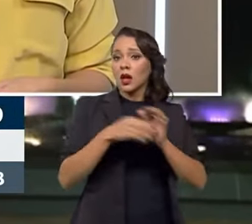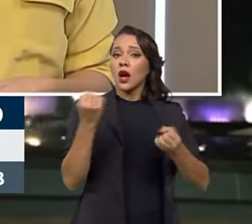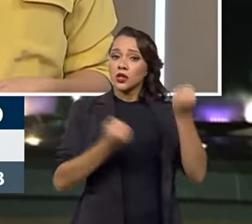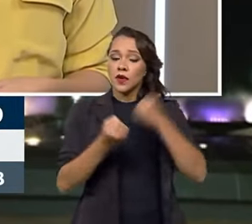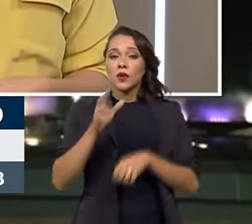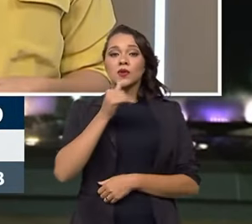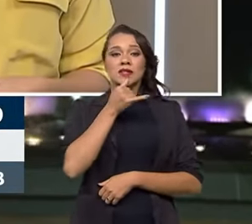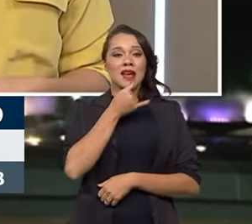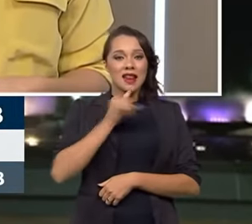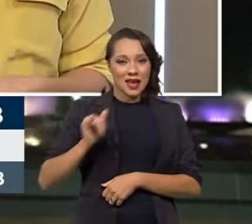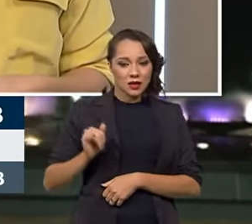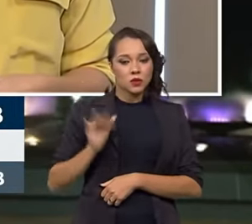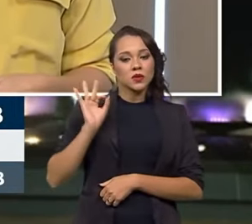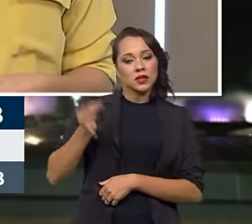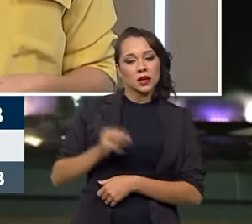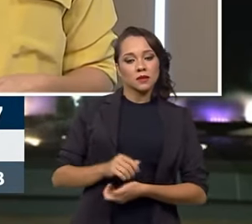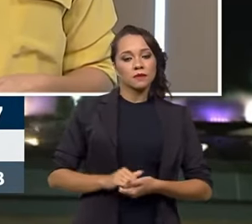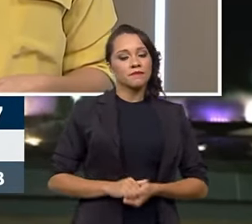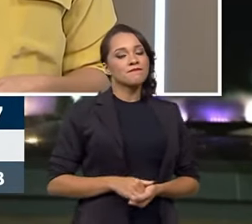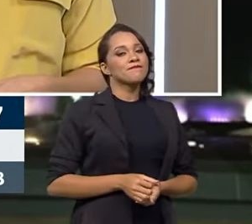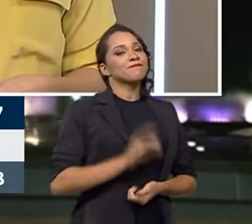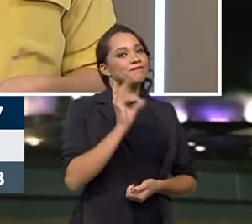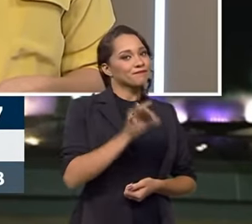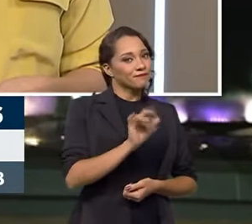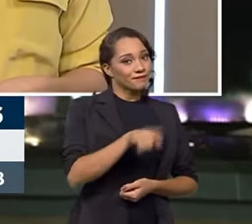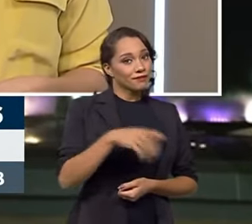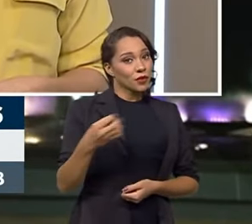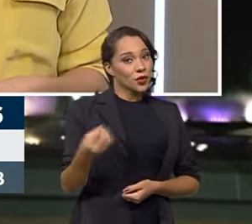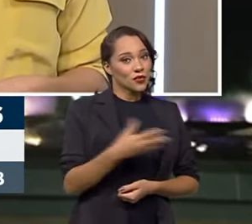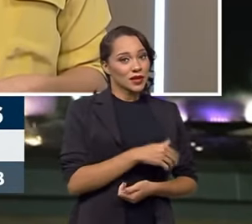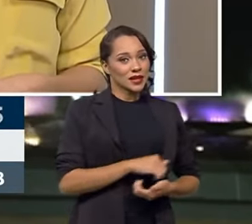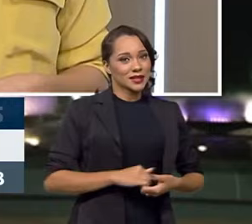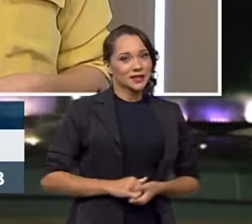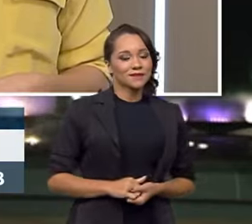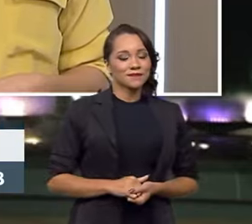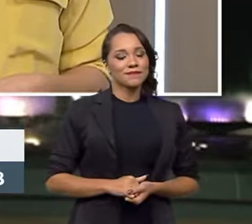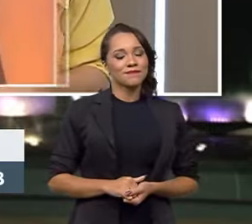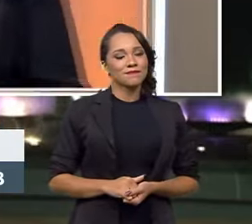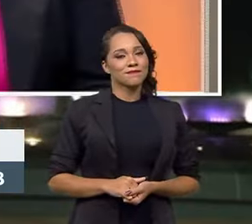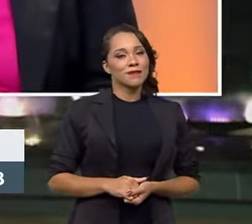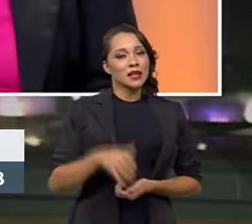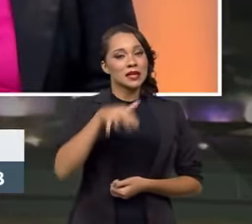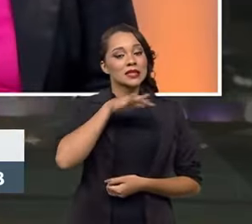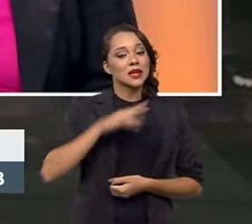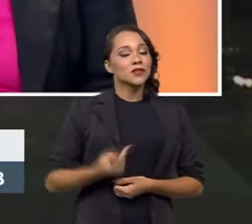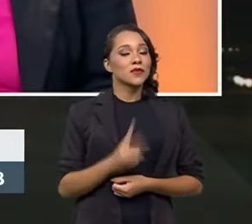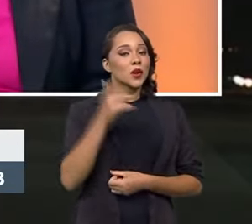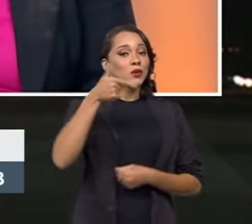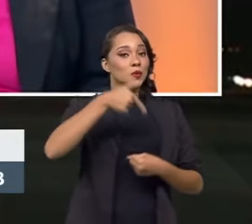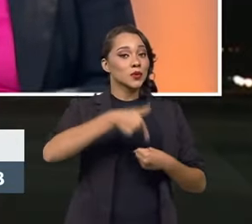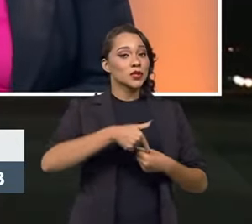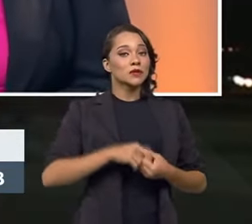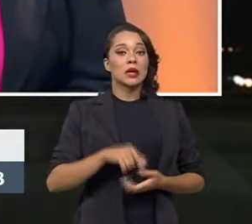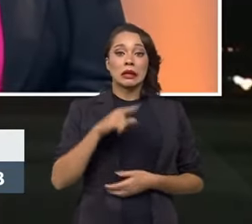elétricos, é isso? Isso, e essa é a grande novidade, né? Nessa questão de preço dos combustíveis, tem medidas de curto